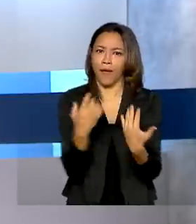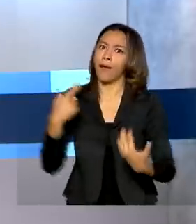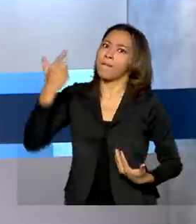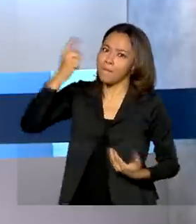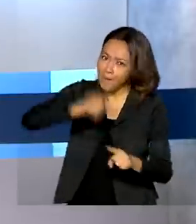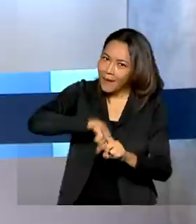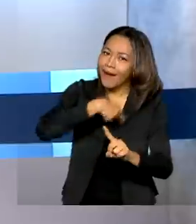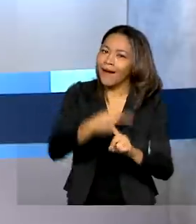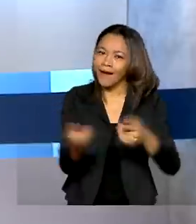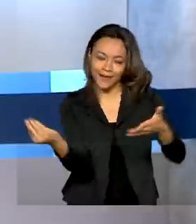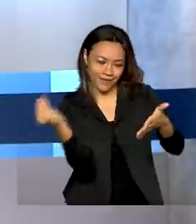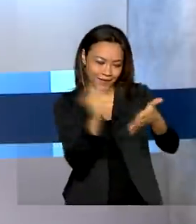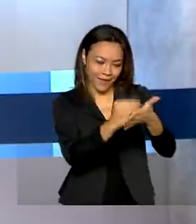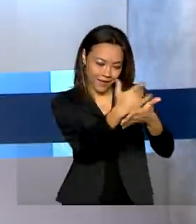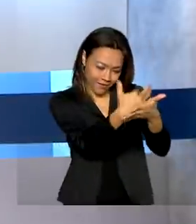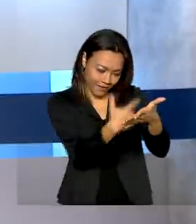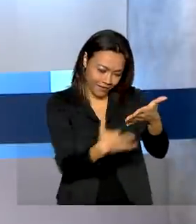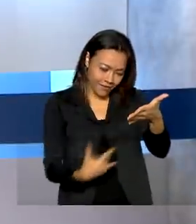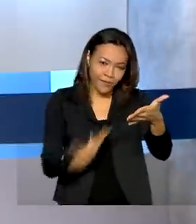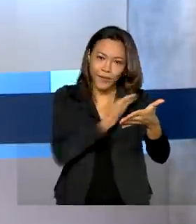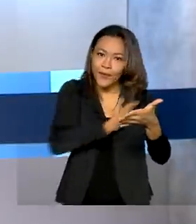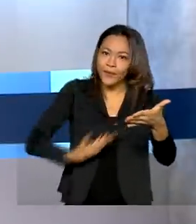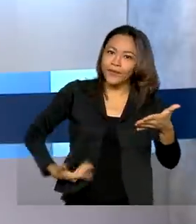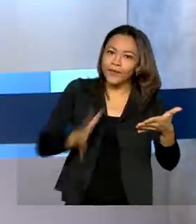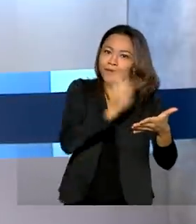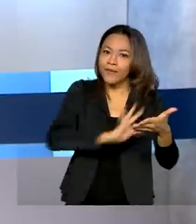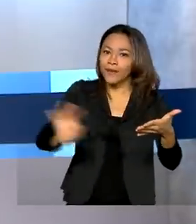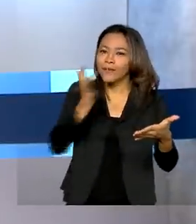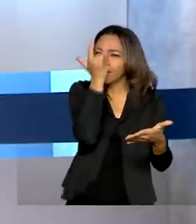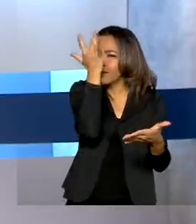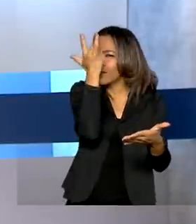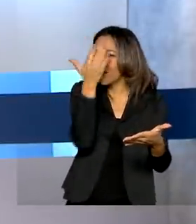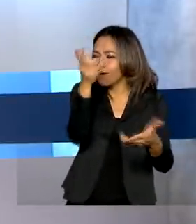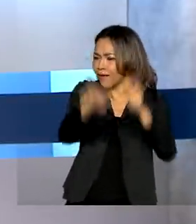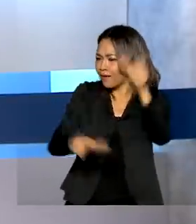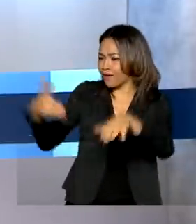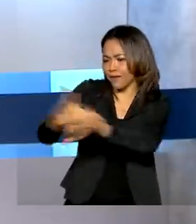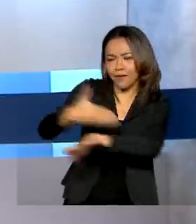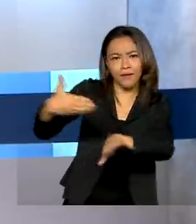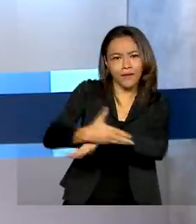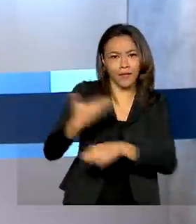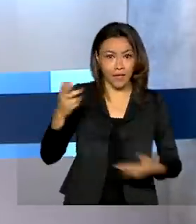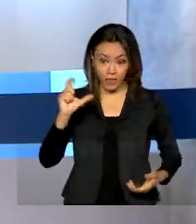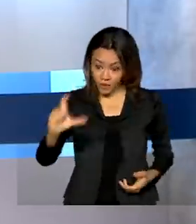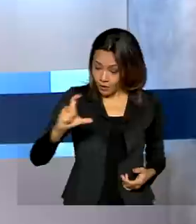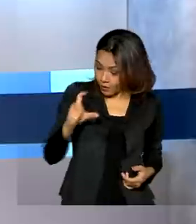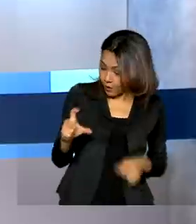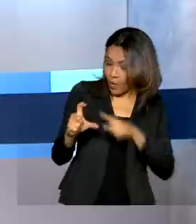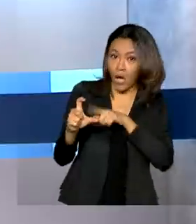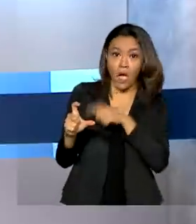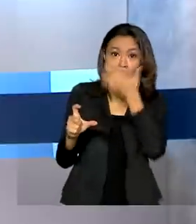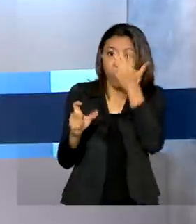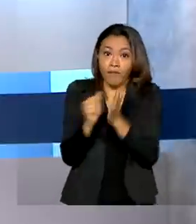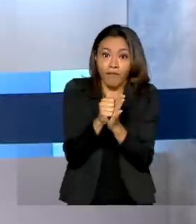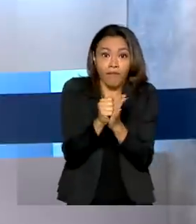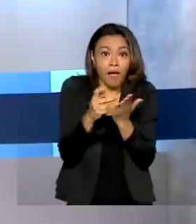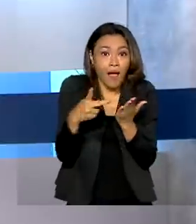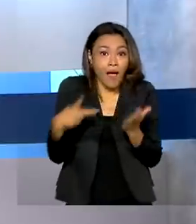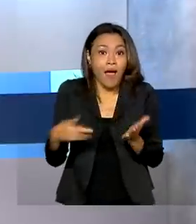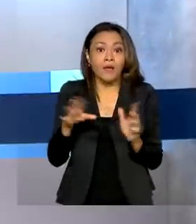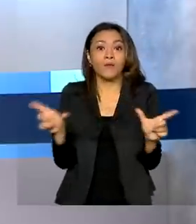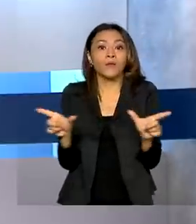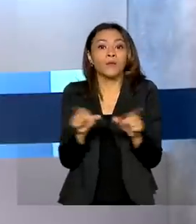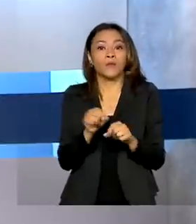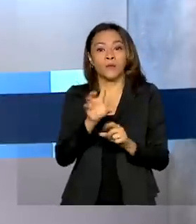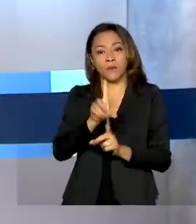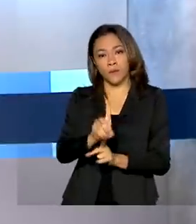já disponibilizados pelo governo federal para facilitar a vida do cidadão. O documento, que é obtido por meio de um aplicativo do Denatran,